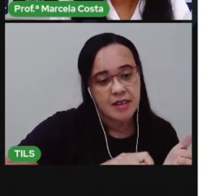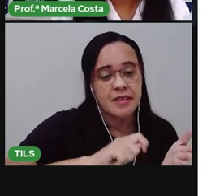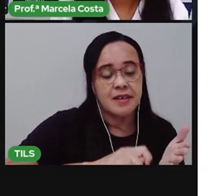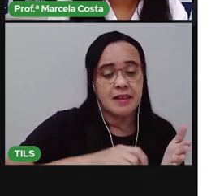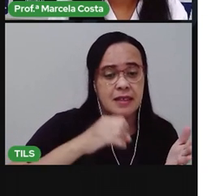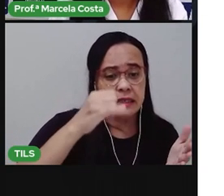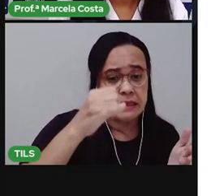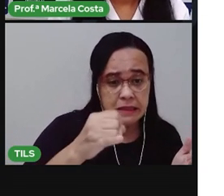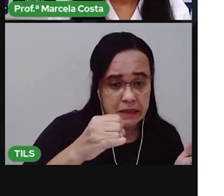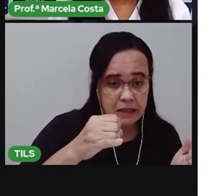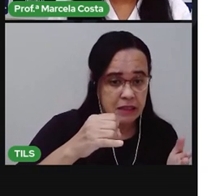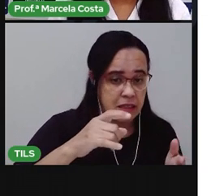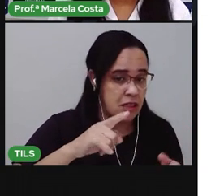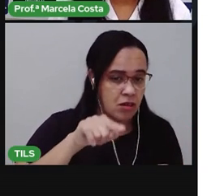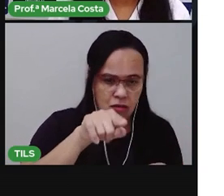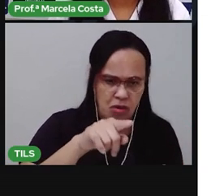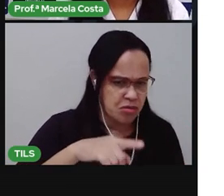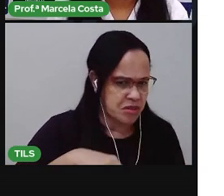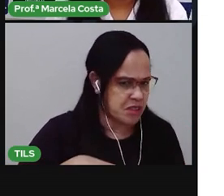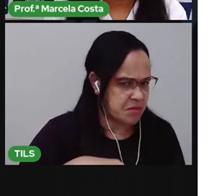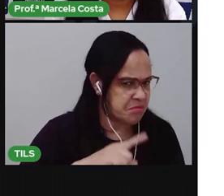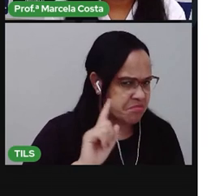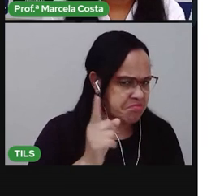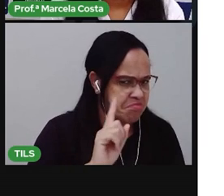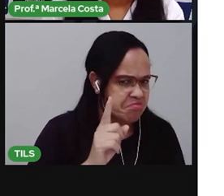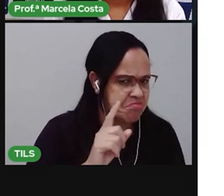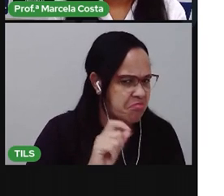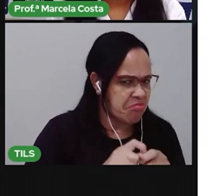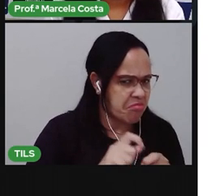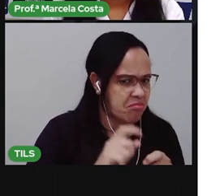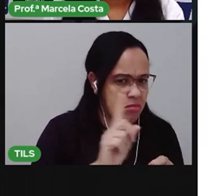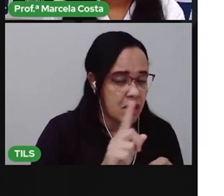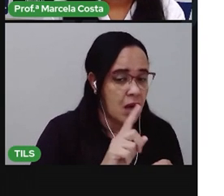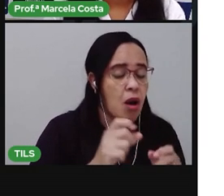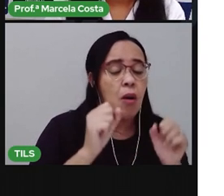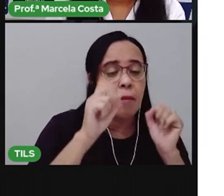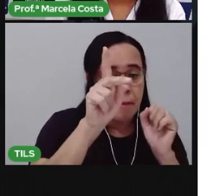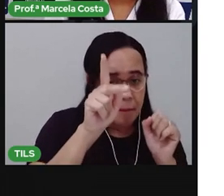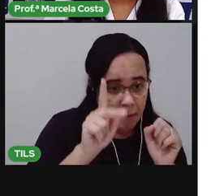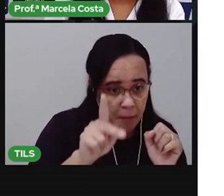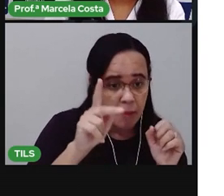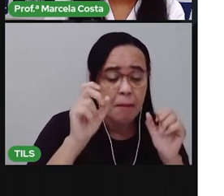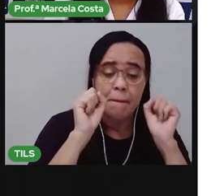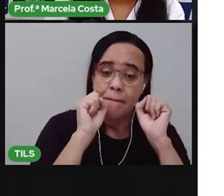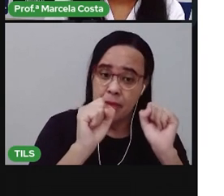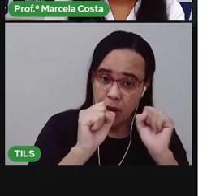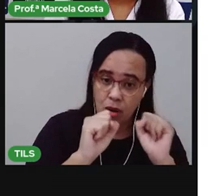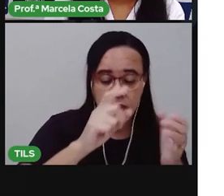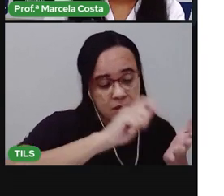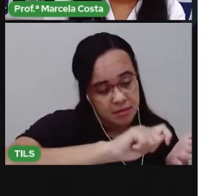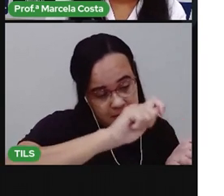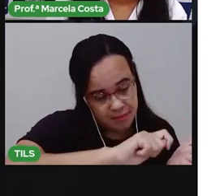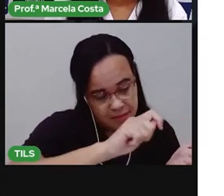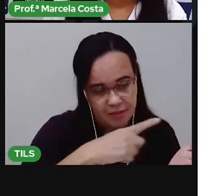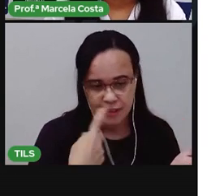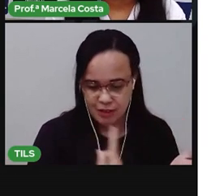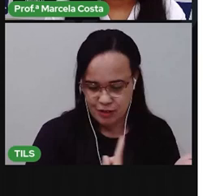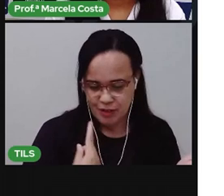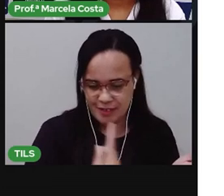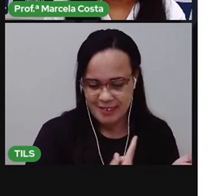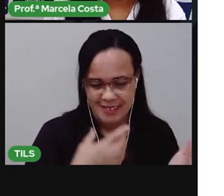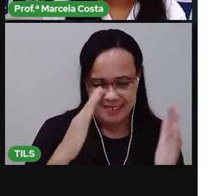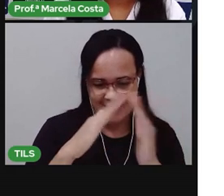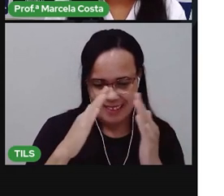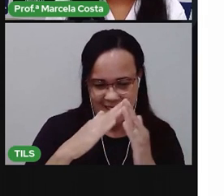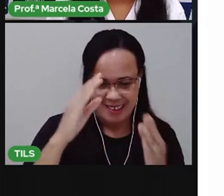coloquei aqui na lista. Aí você vai tentar escrever sozinha, sozinho aí na sua casa, tá bom? Tenho